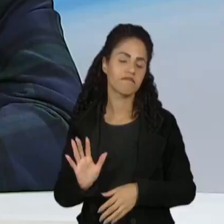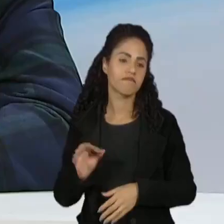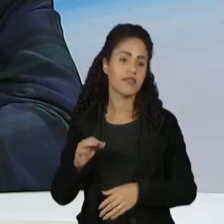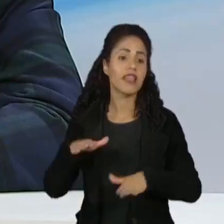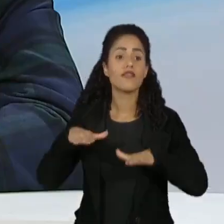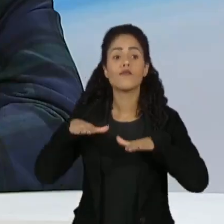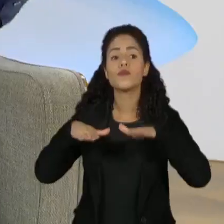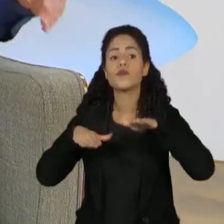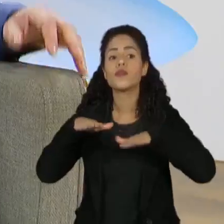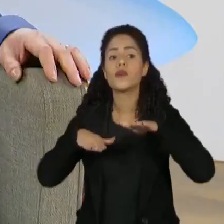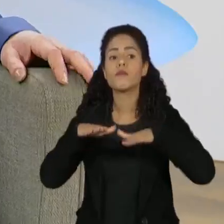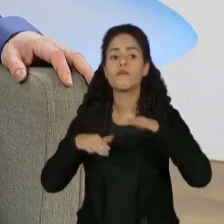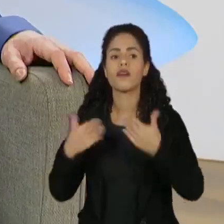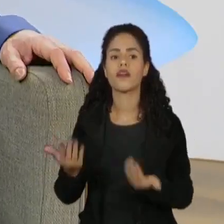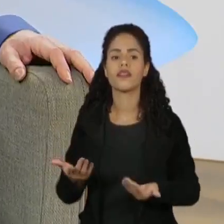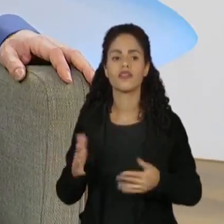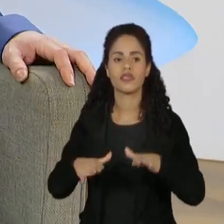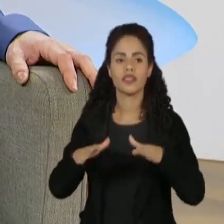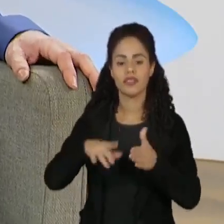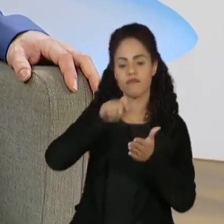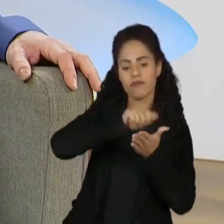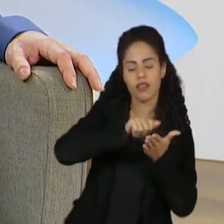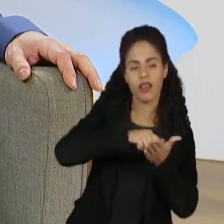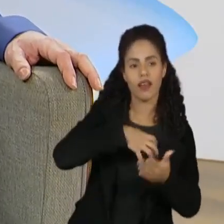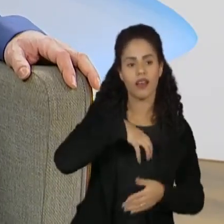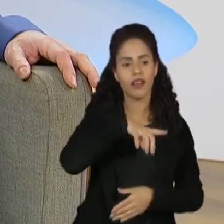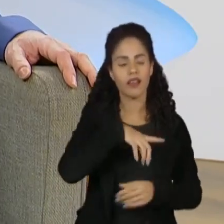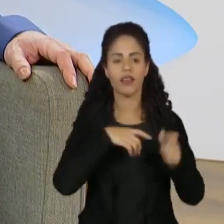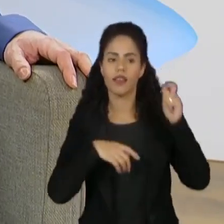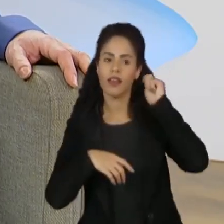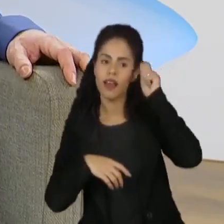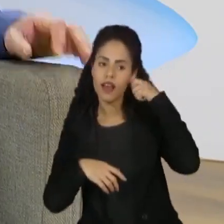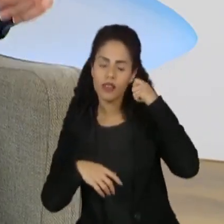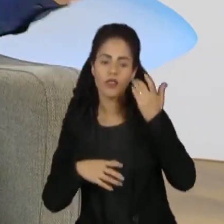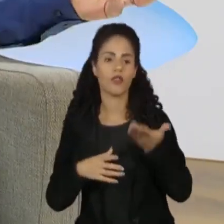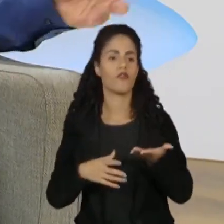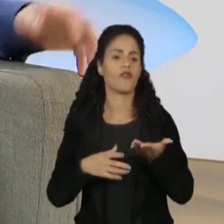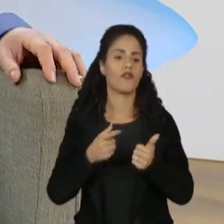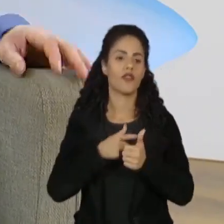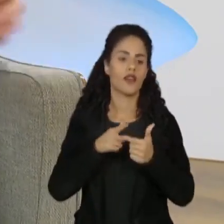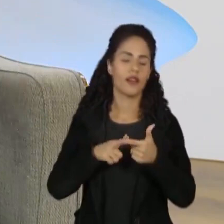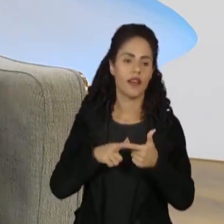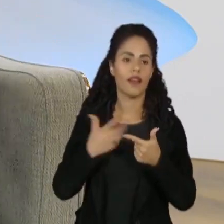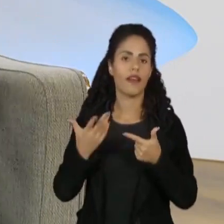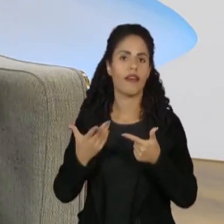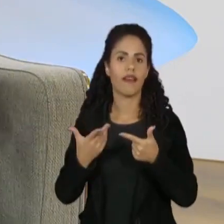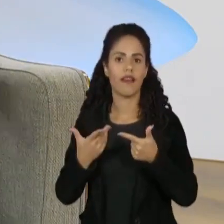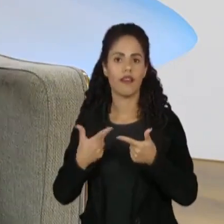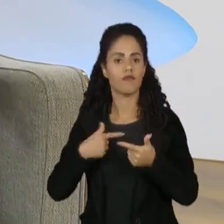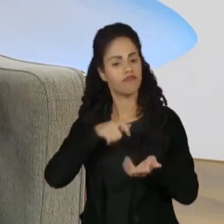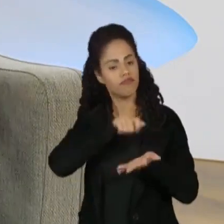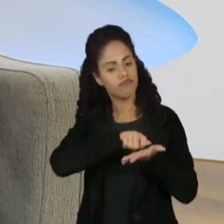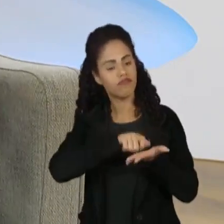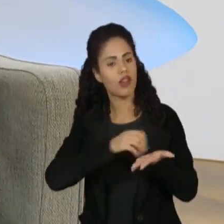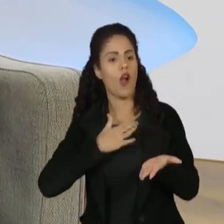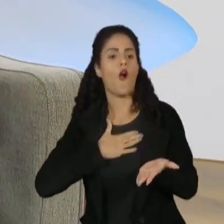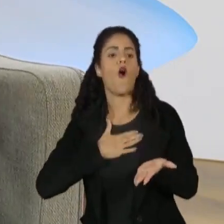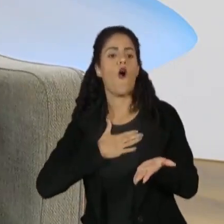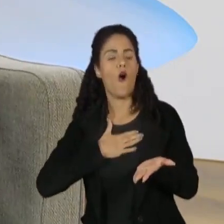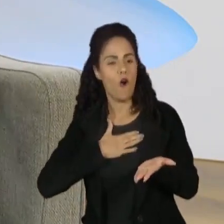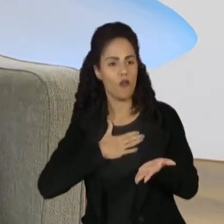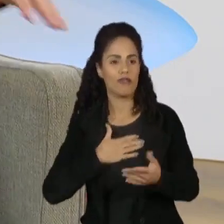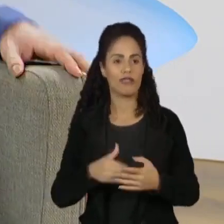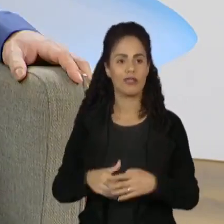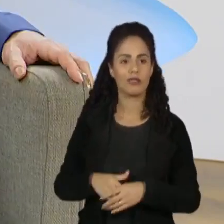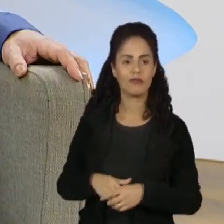Vai variar, sim, né? Quando eu estou com uma peça, eu escrevo ator. Quando eu vou fazer... Aí, escrevo com gosto,